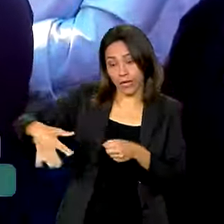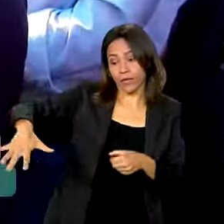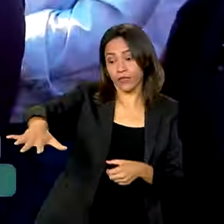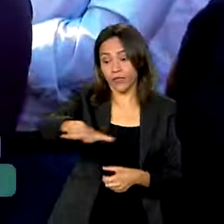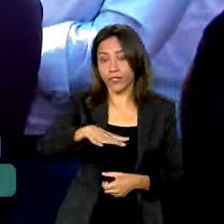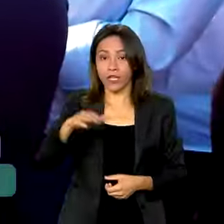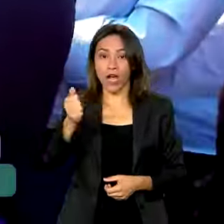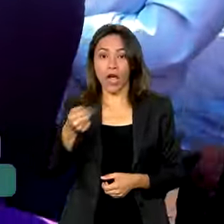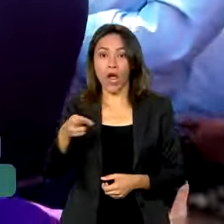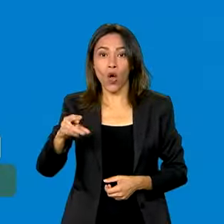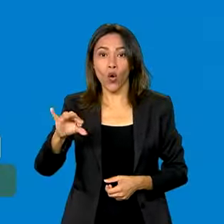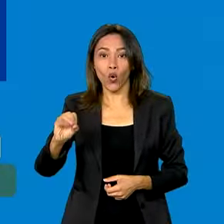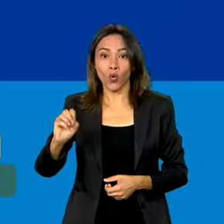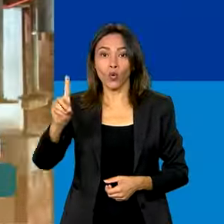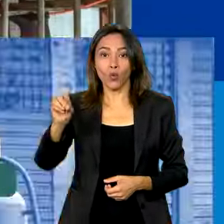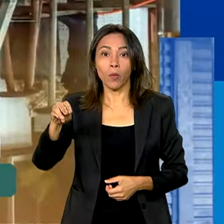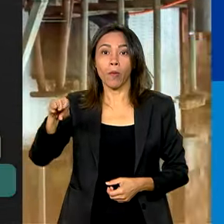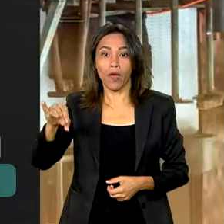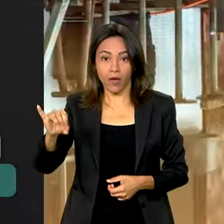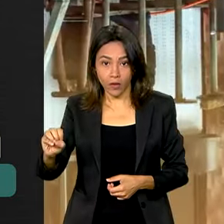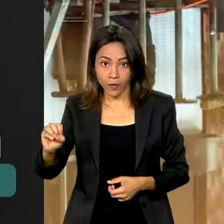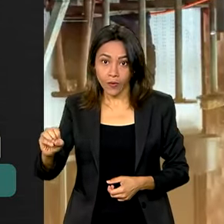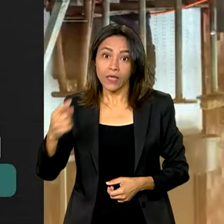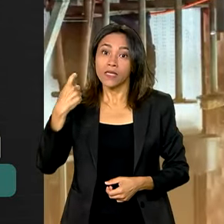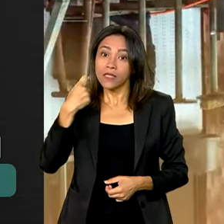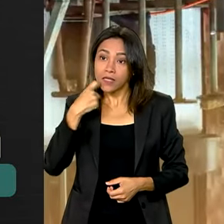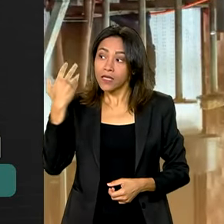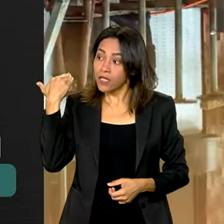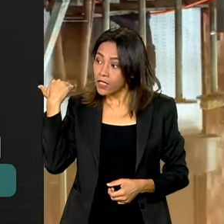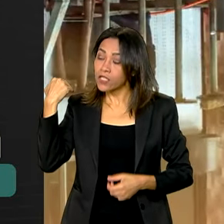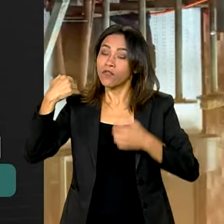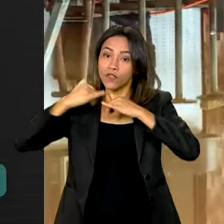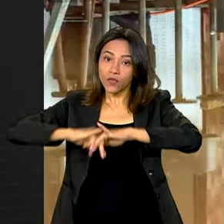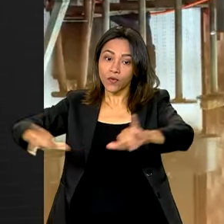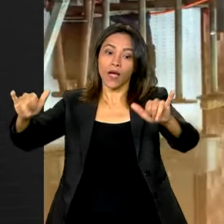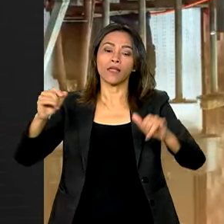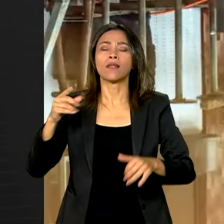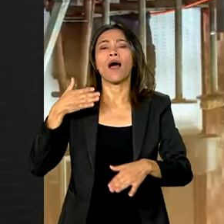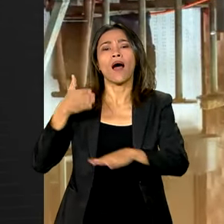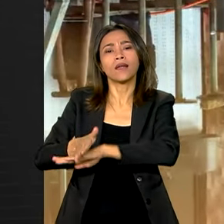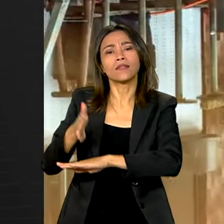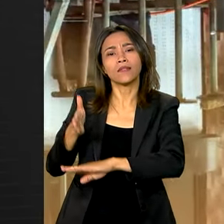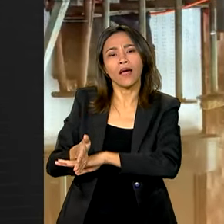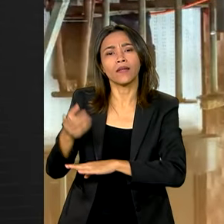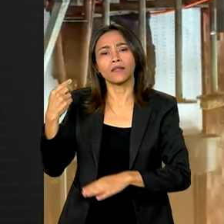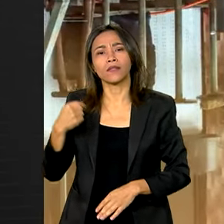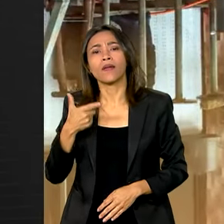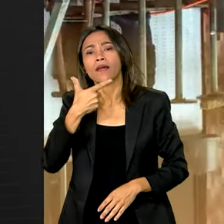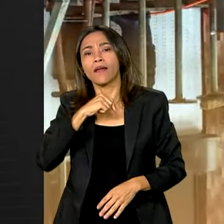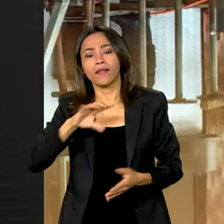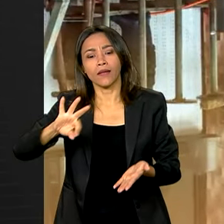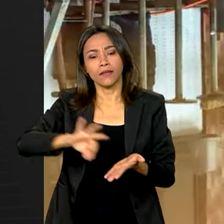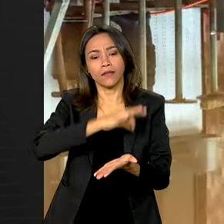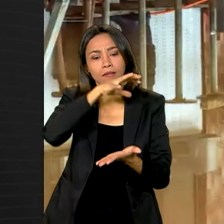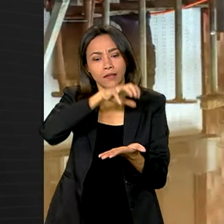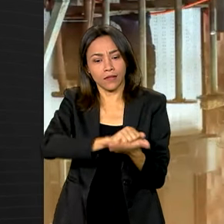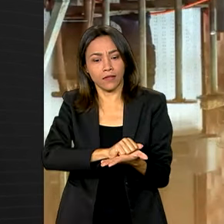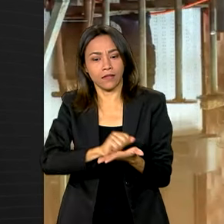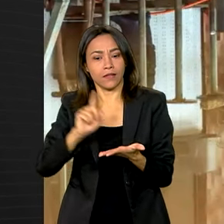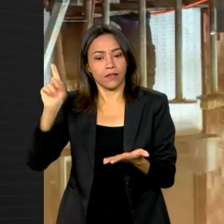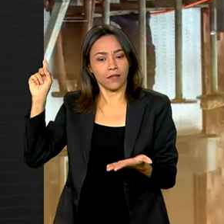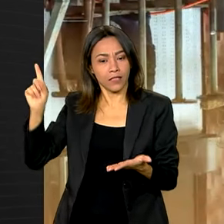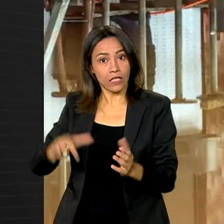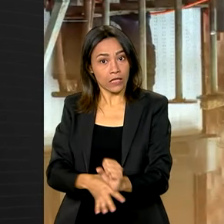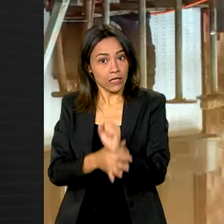publicada na última sexta-feira. Podem ter acesso ao benefício pescadores artesanais inscritos no seguro-defeso,